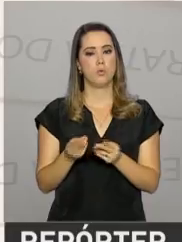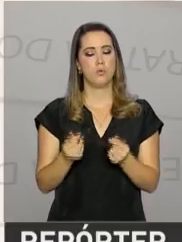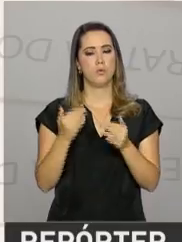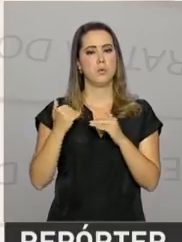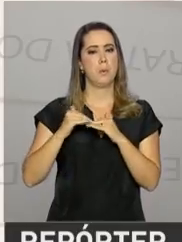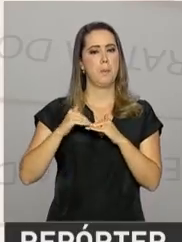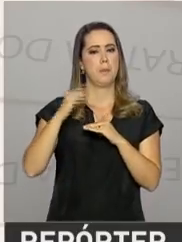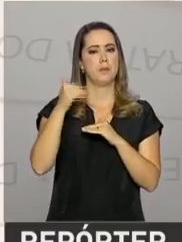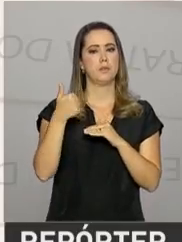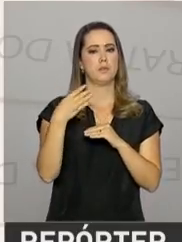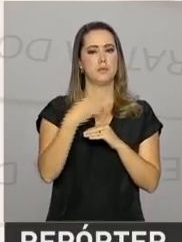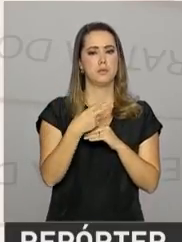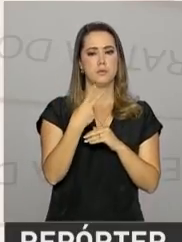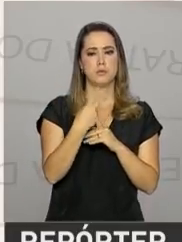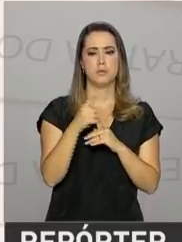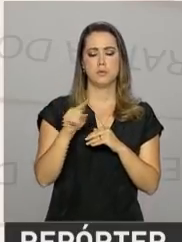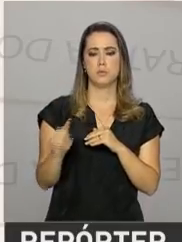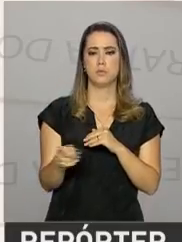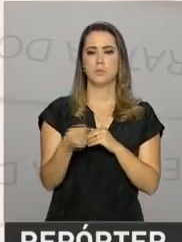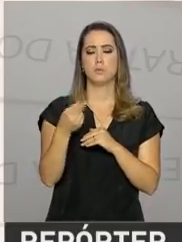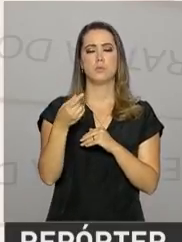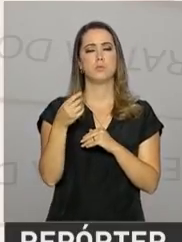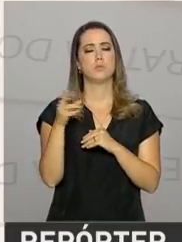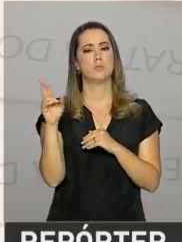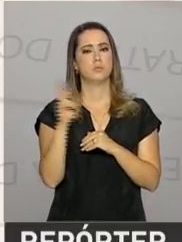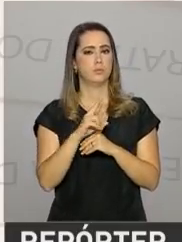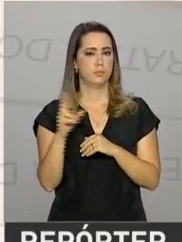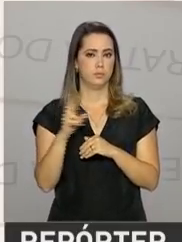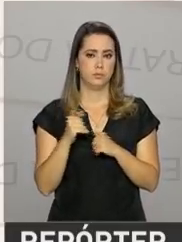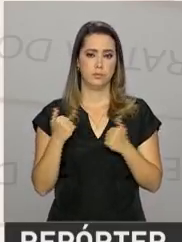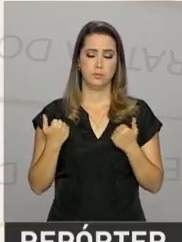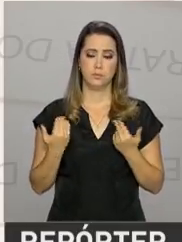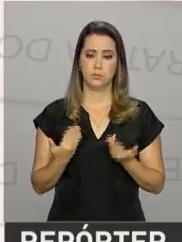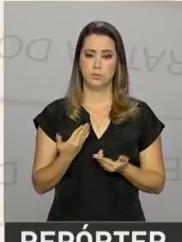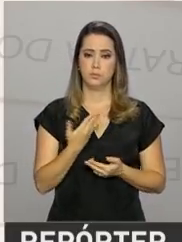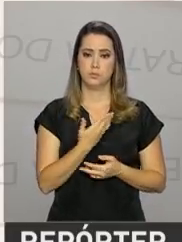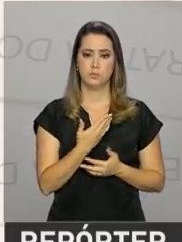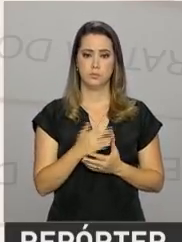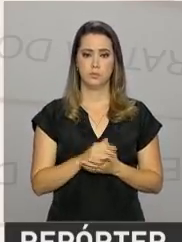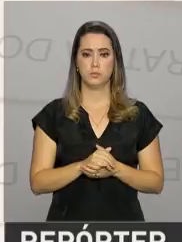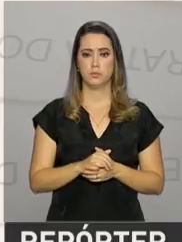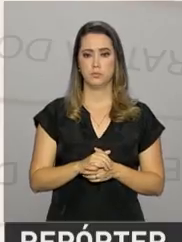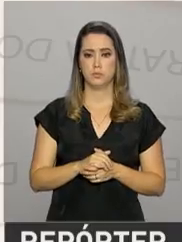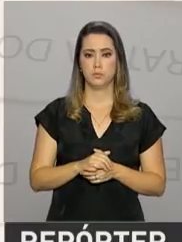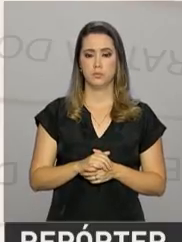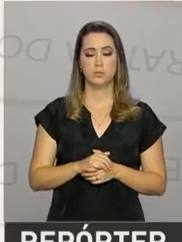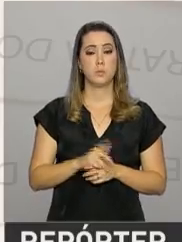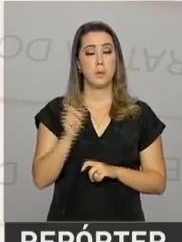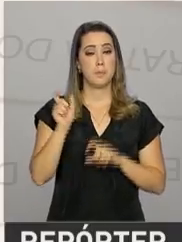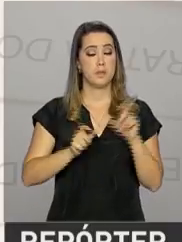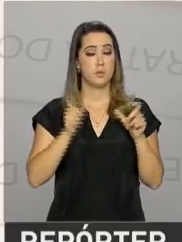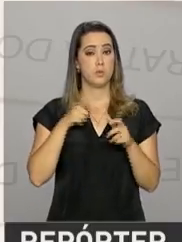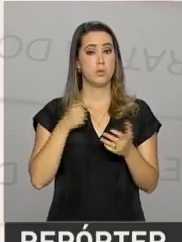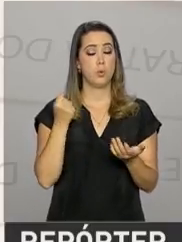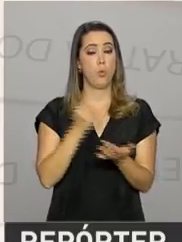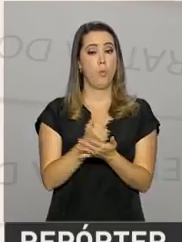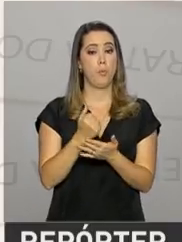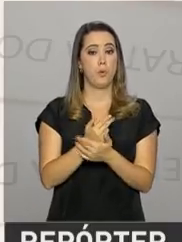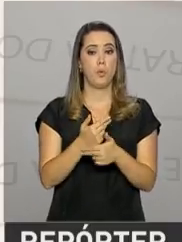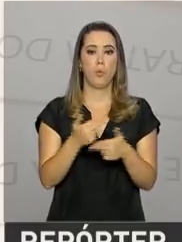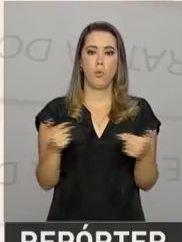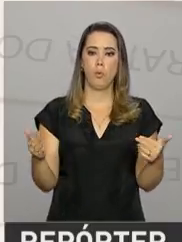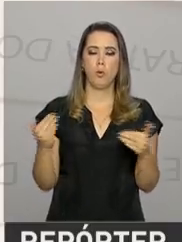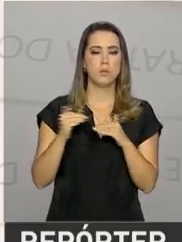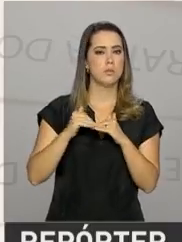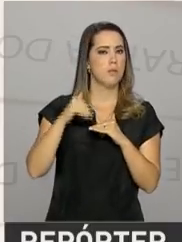superior a R 142.798,50. E quem adquiriu bens no ano